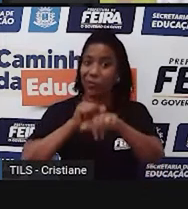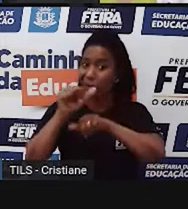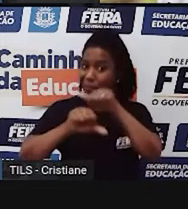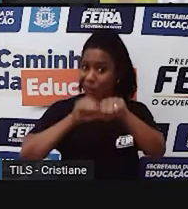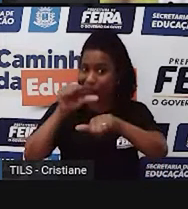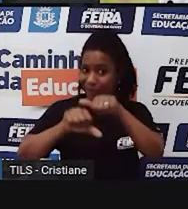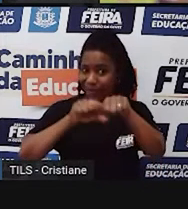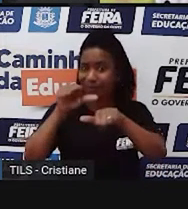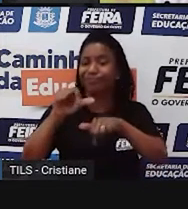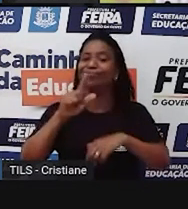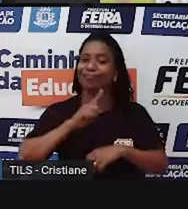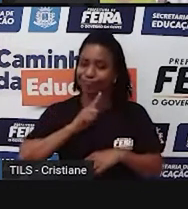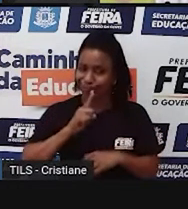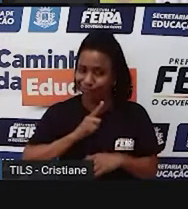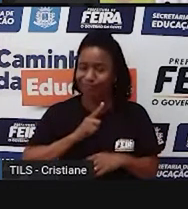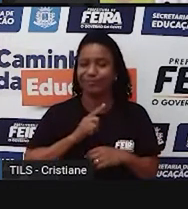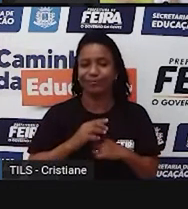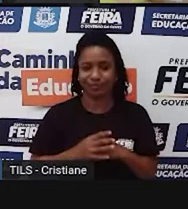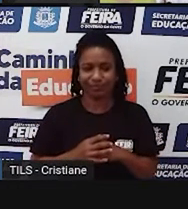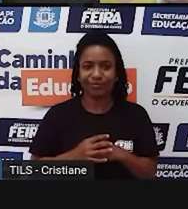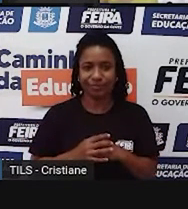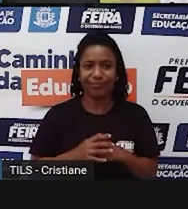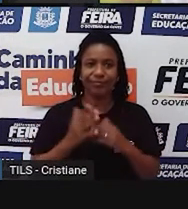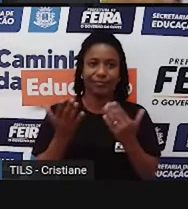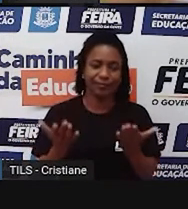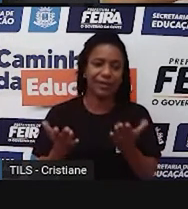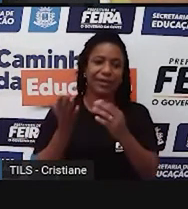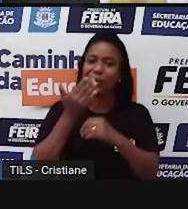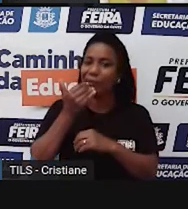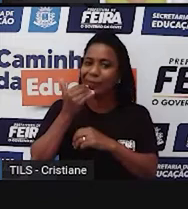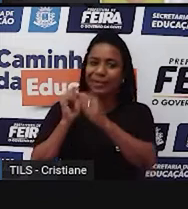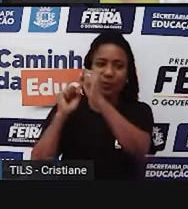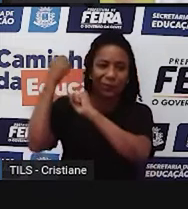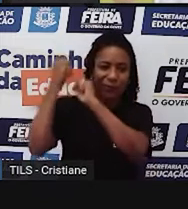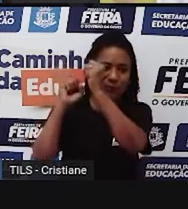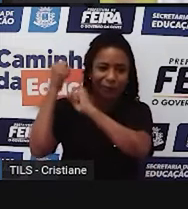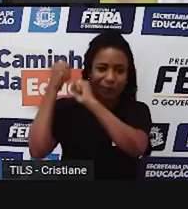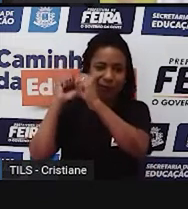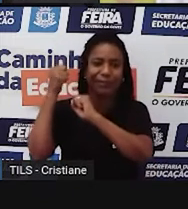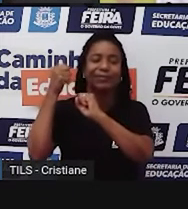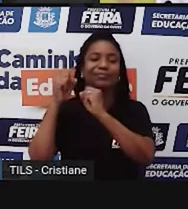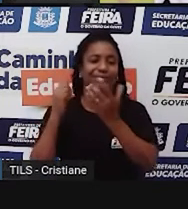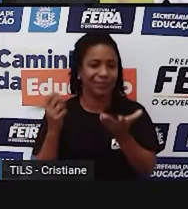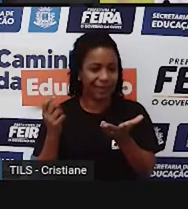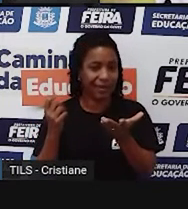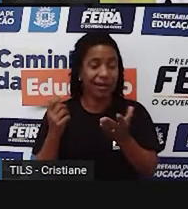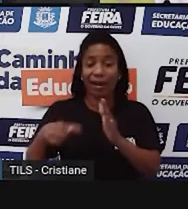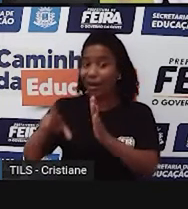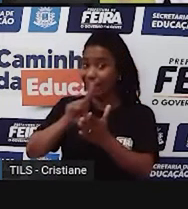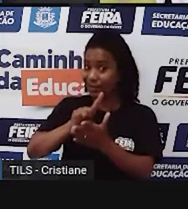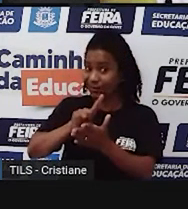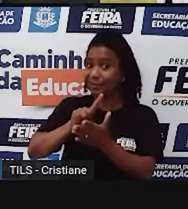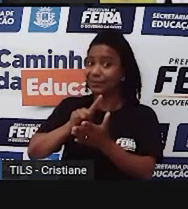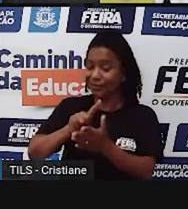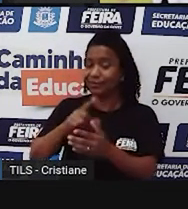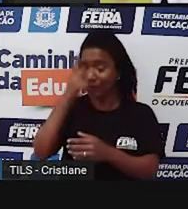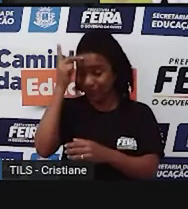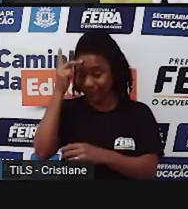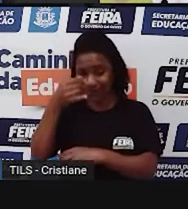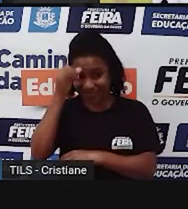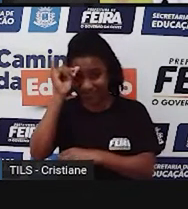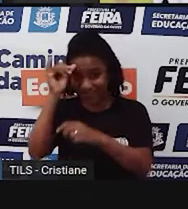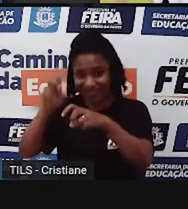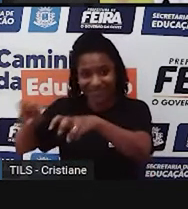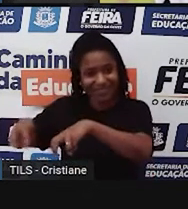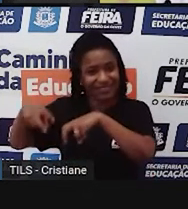coisa, porque até a gente tem a industrialização, o homem, ele vivia no campo, né, e depois da industrialização ele passou a viver